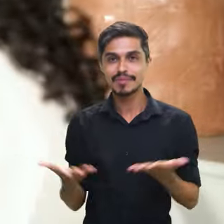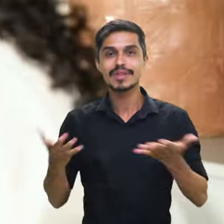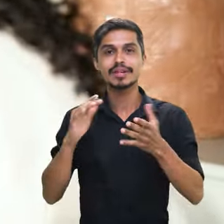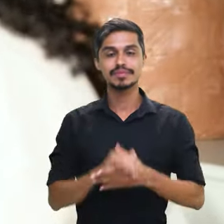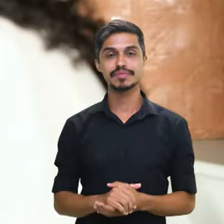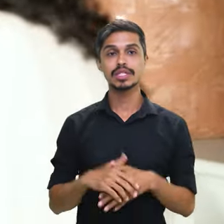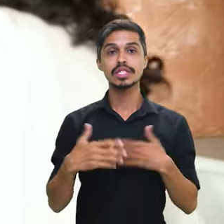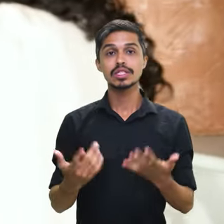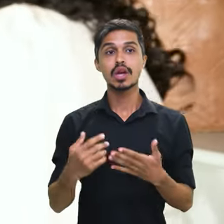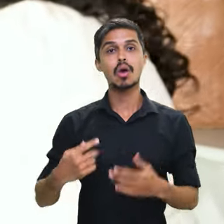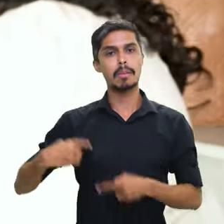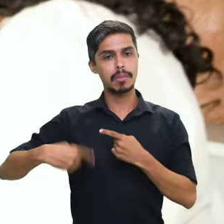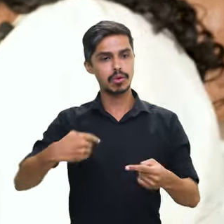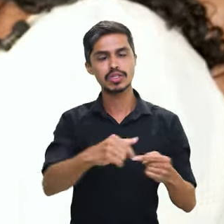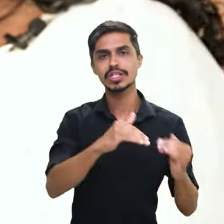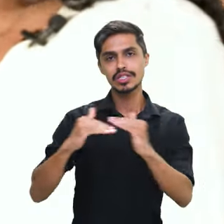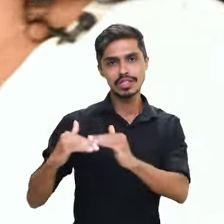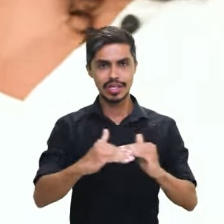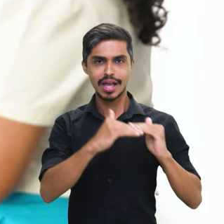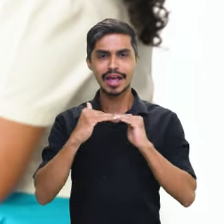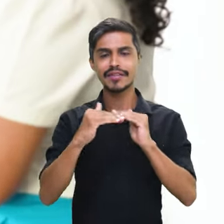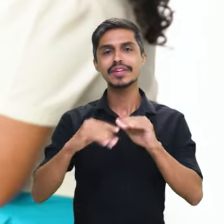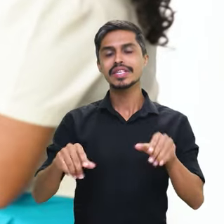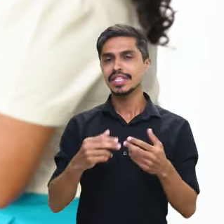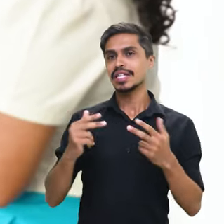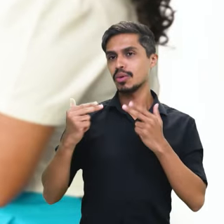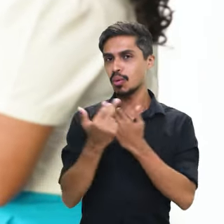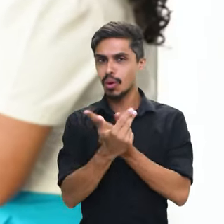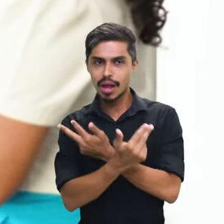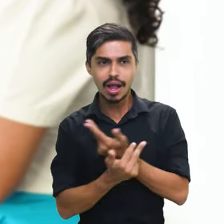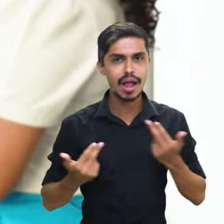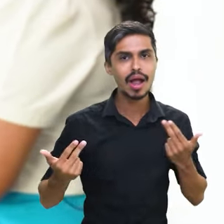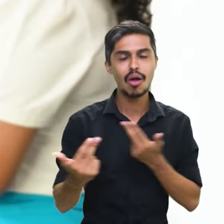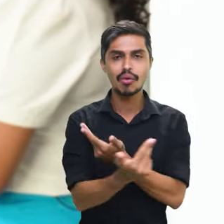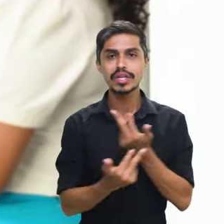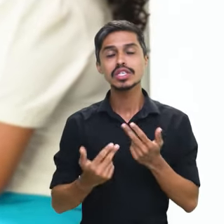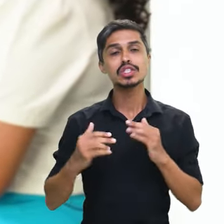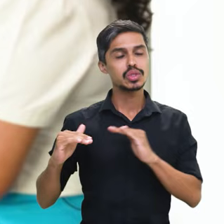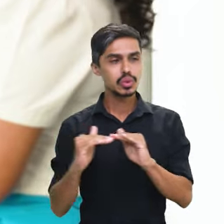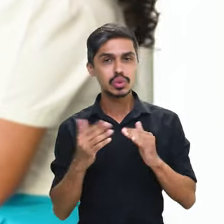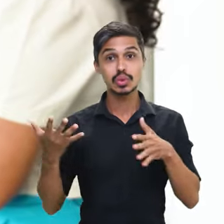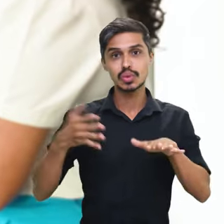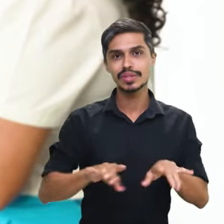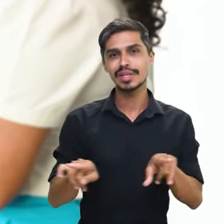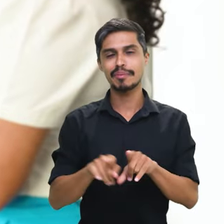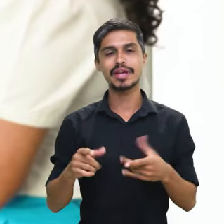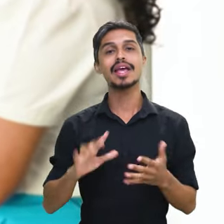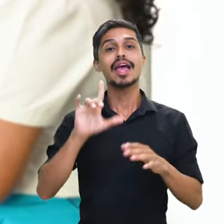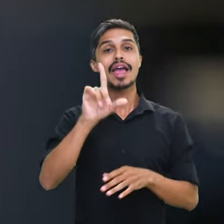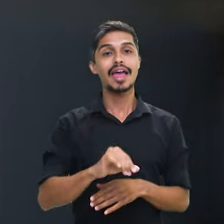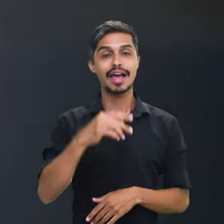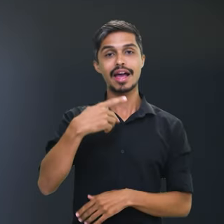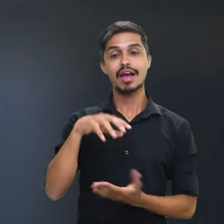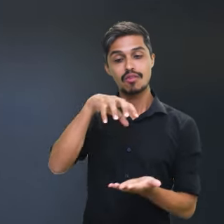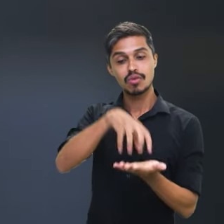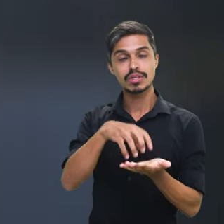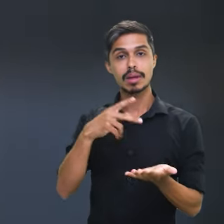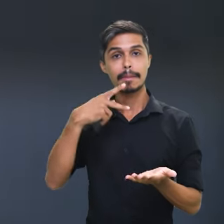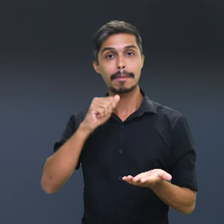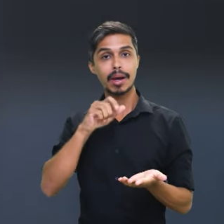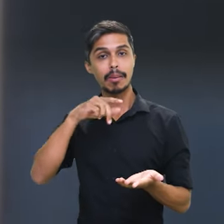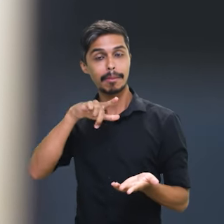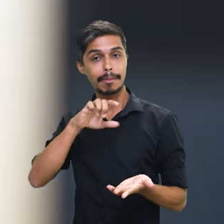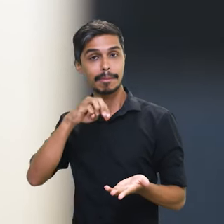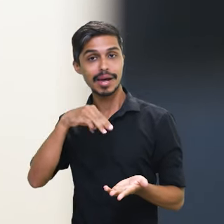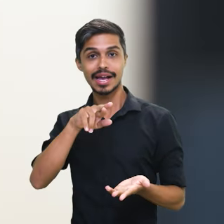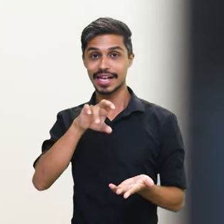responsável por desenvolver uma política cultural e igualitária, e inclusiva também em todo o país, é a Fundação Cultural Palmares, que